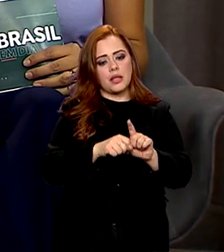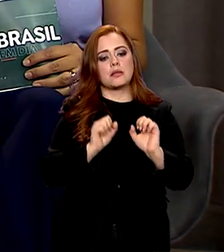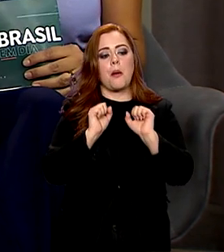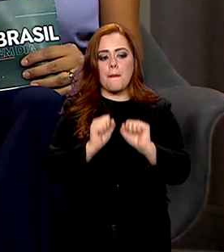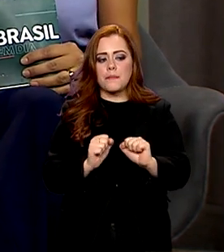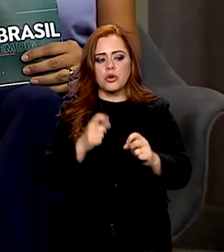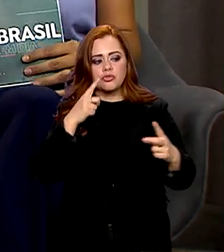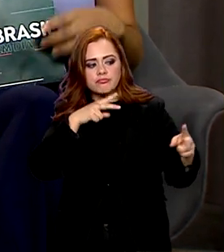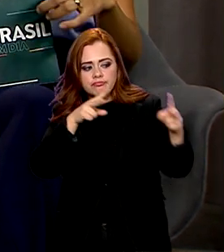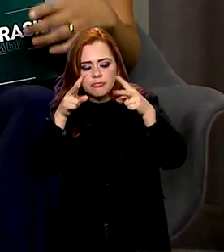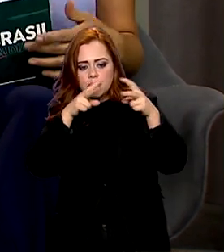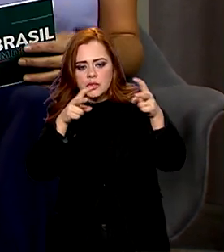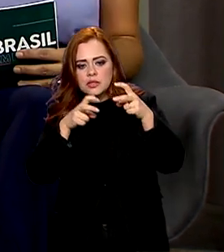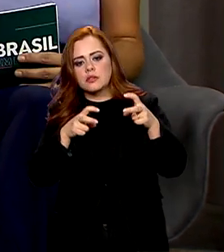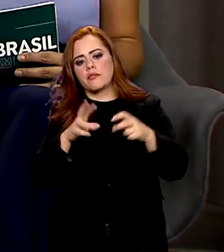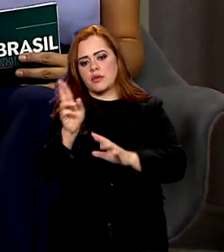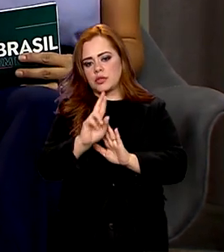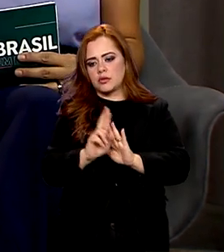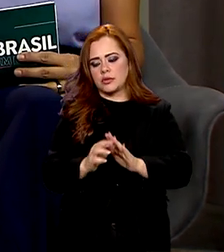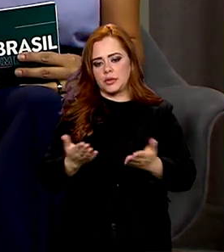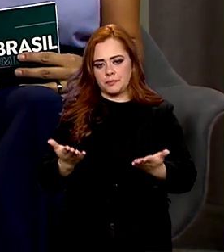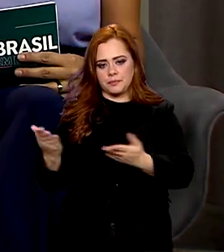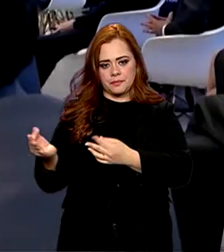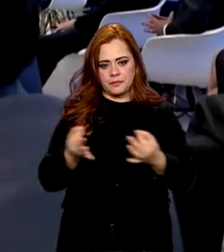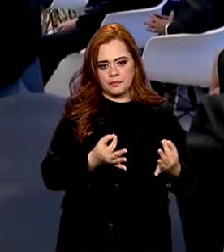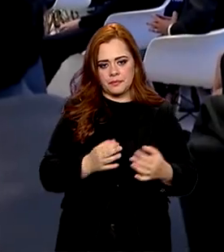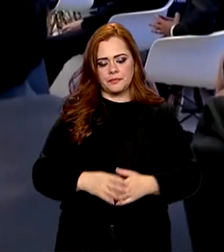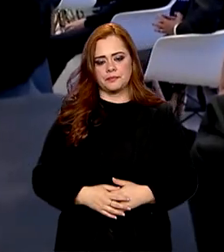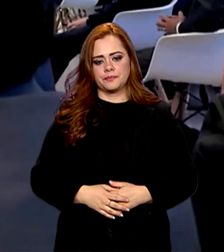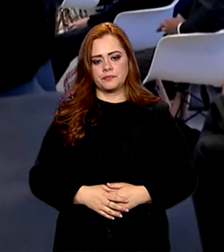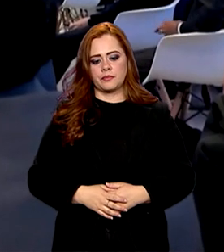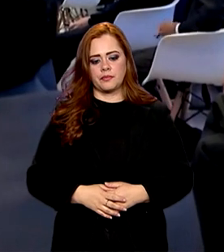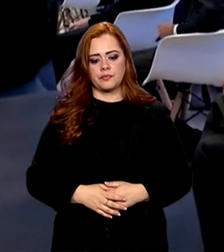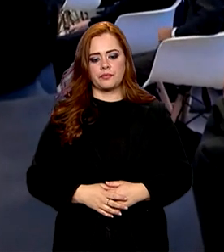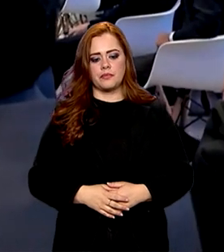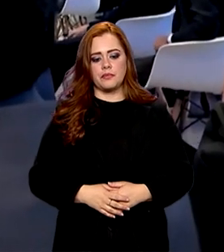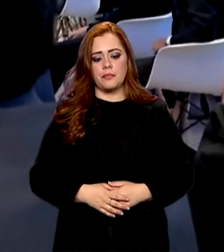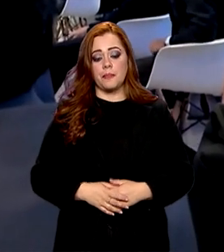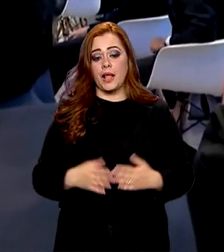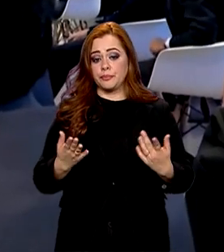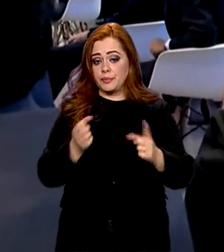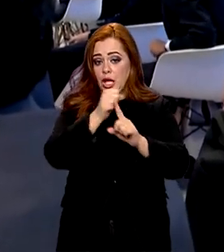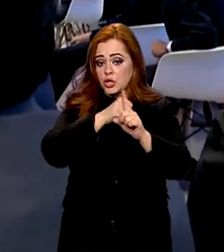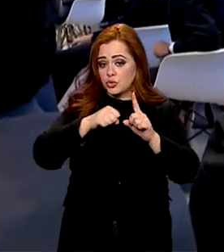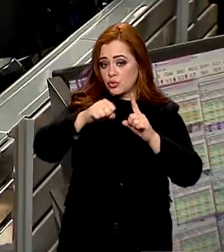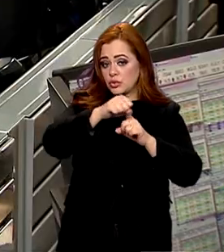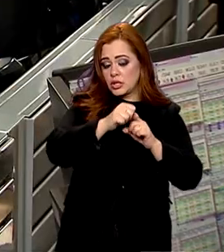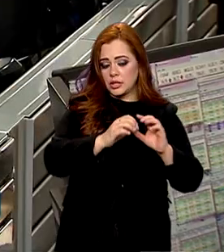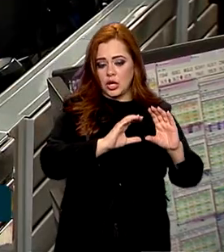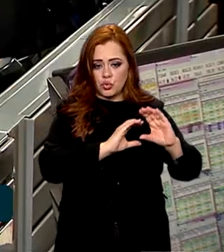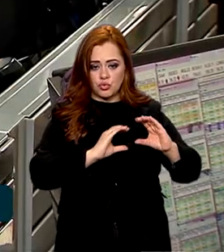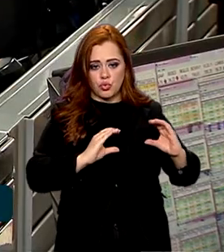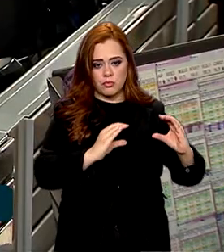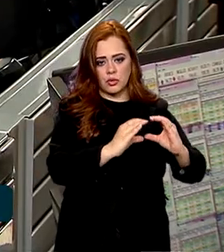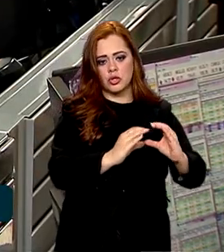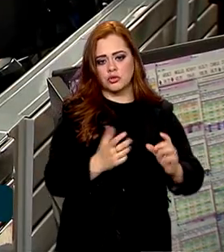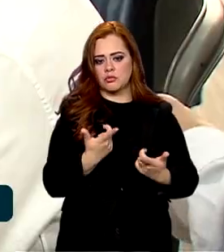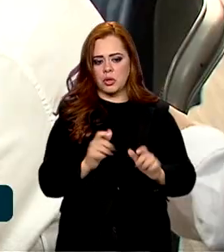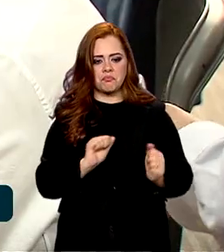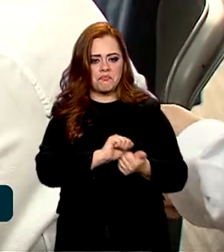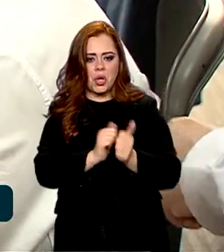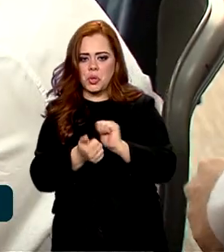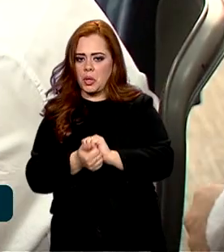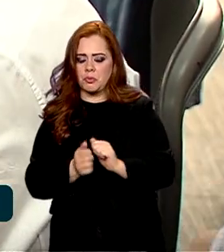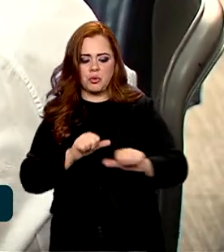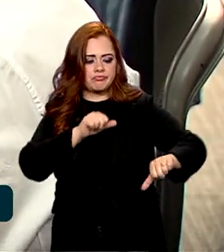observar alguns resultados. Veja na reportagem. Já que a sociedade corporativa não conseguiu se adaptar